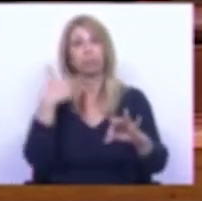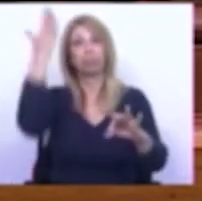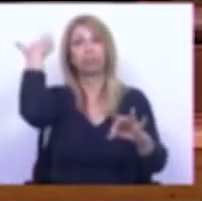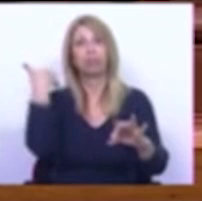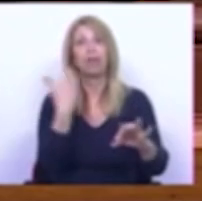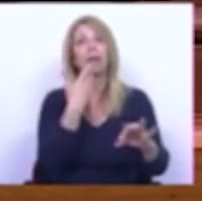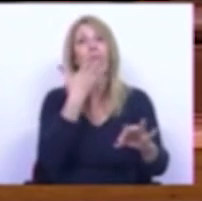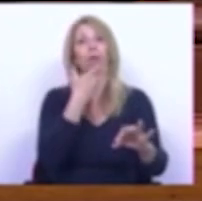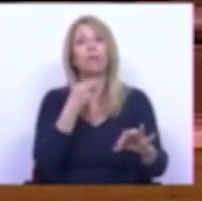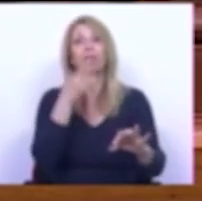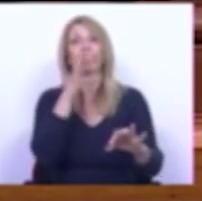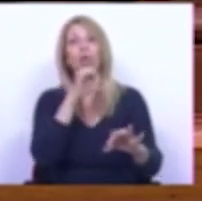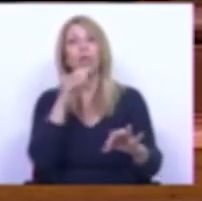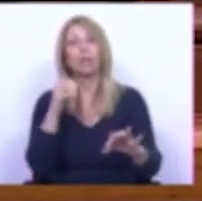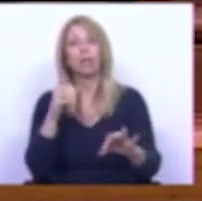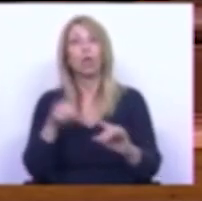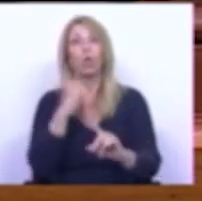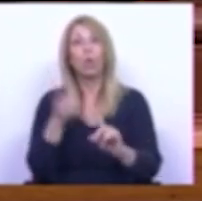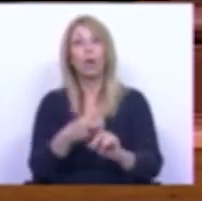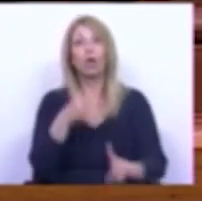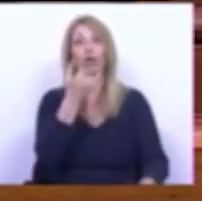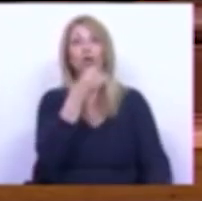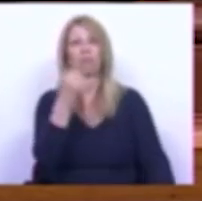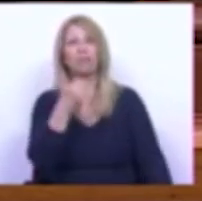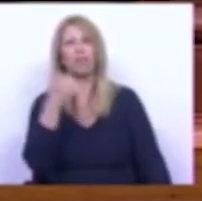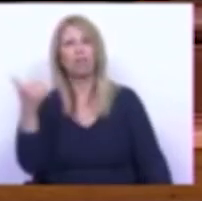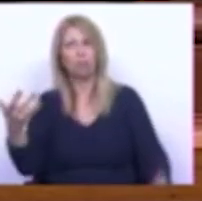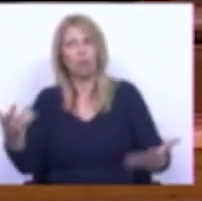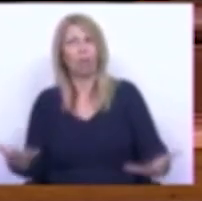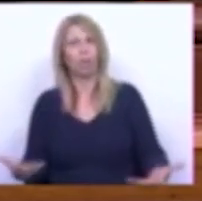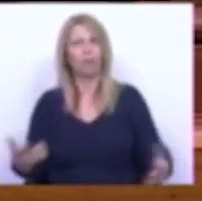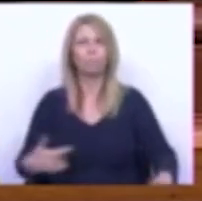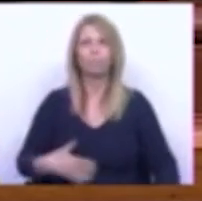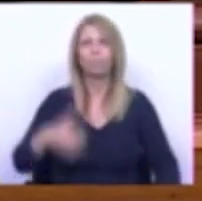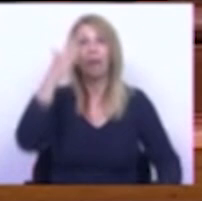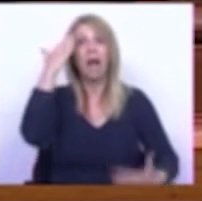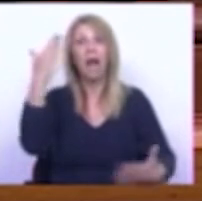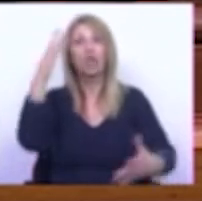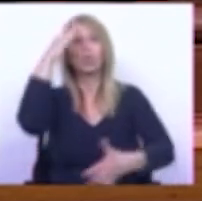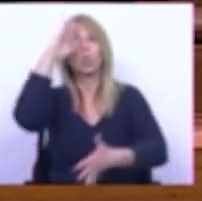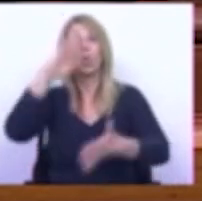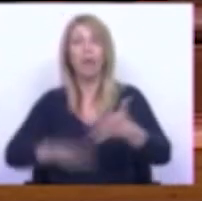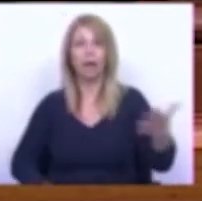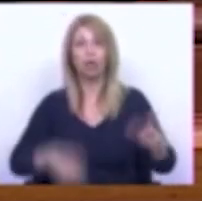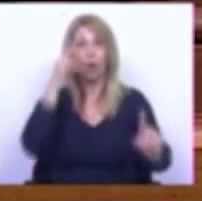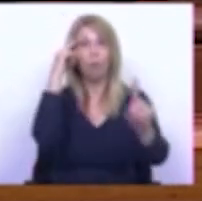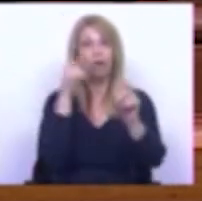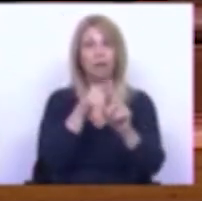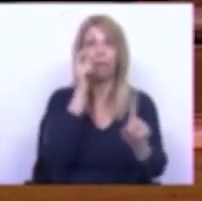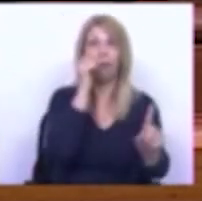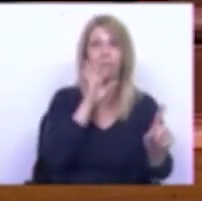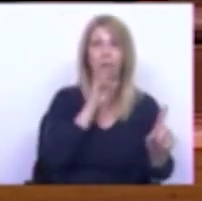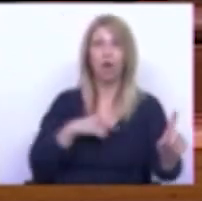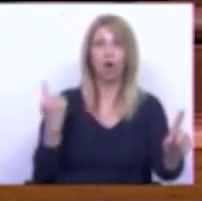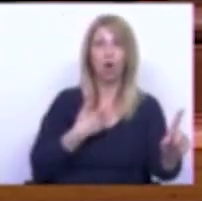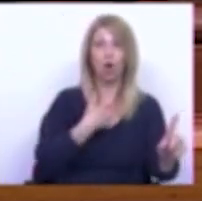ano de 2022. Caros e caras colegas a meta que servia aos nossos pais nos anos 80 que era